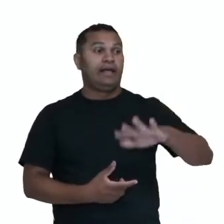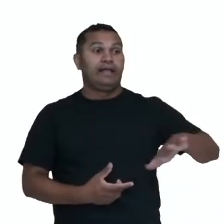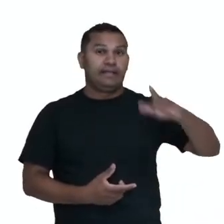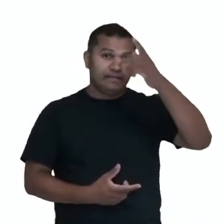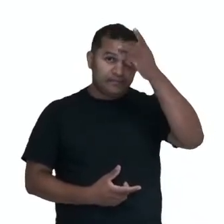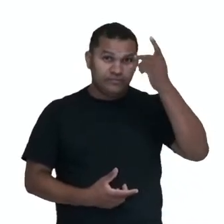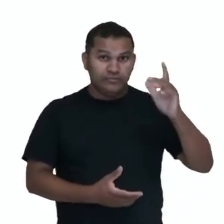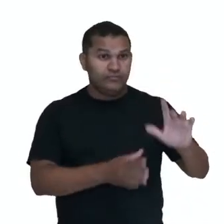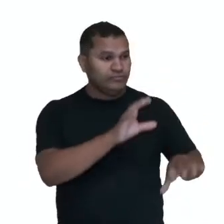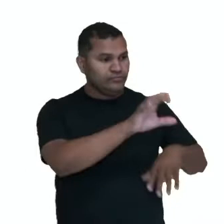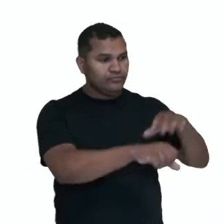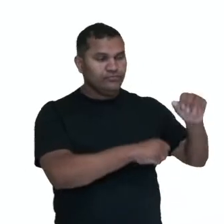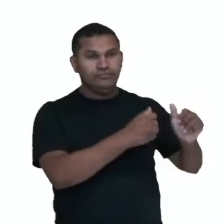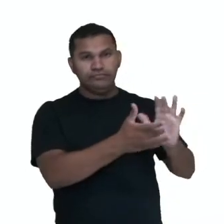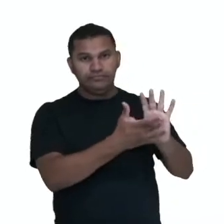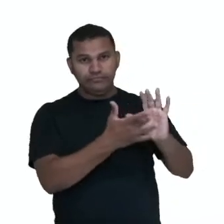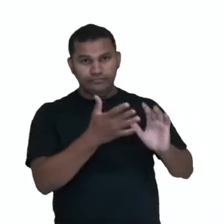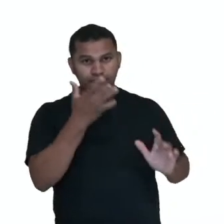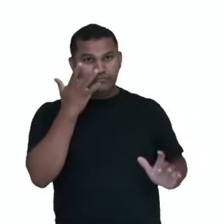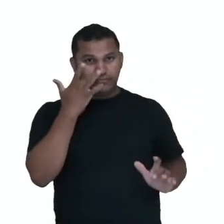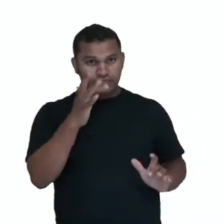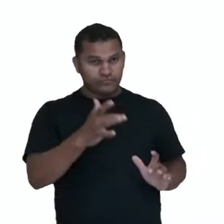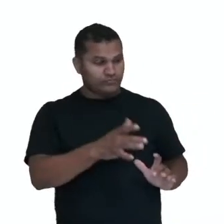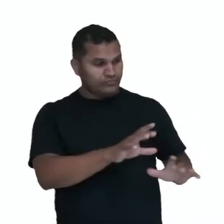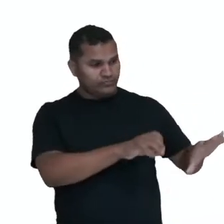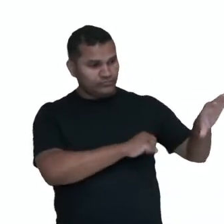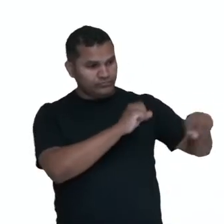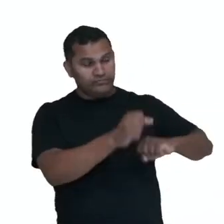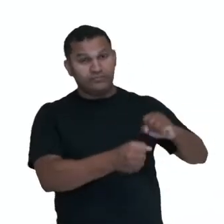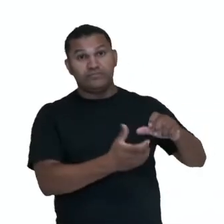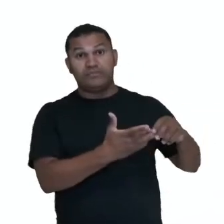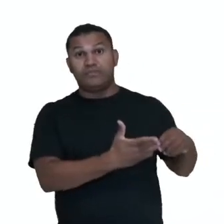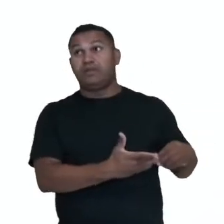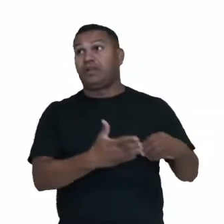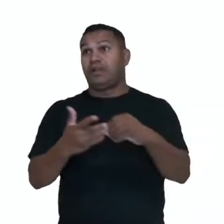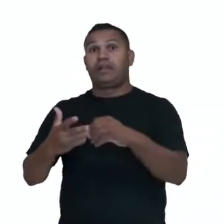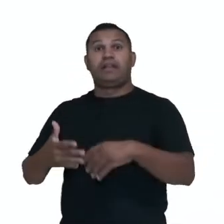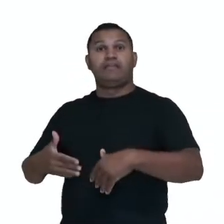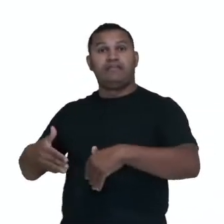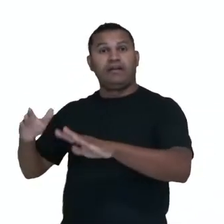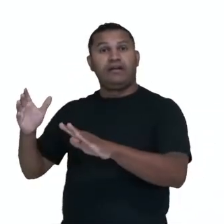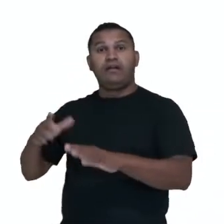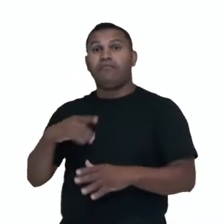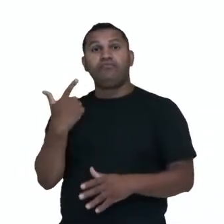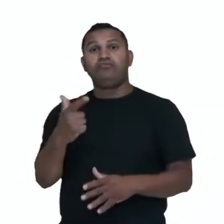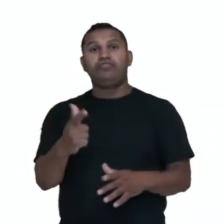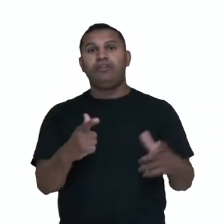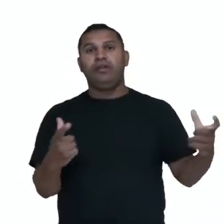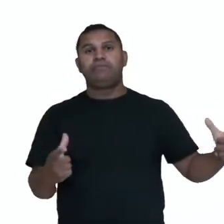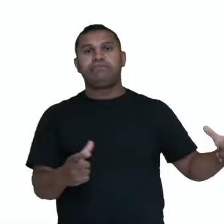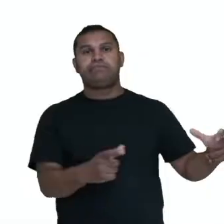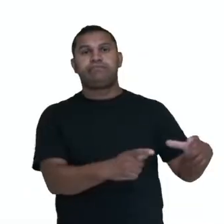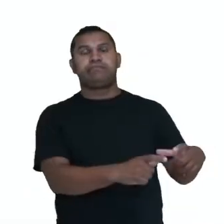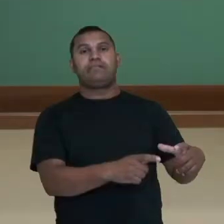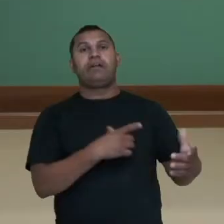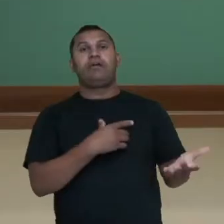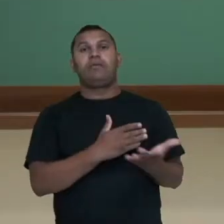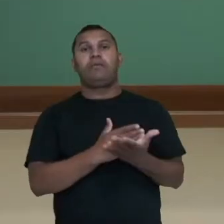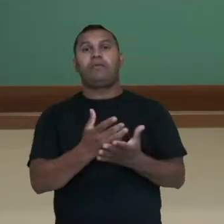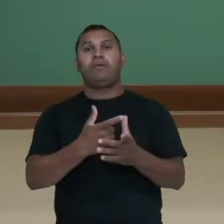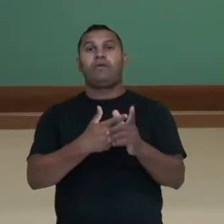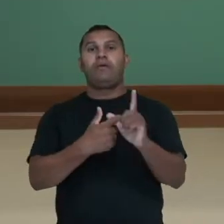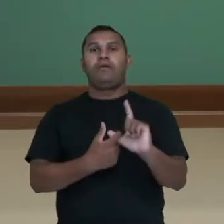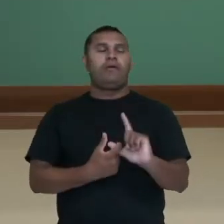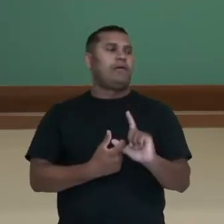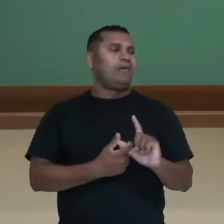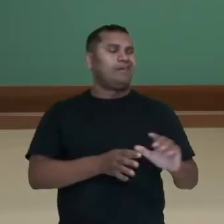dos Estados Unidos, eles começam então a arquitetar uma revolta para pôr fim ao controle metropolitano, proclamar uma